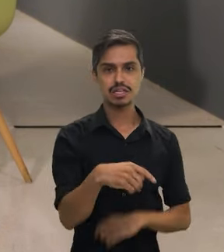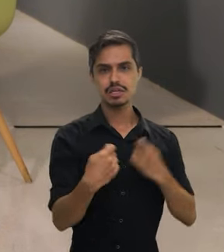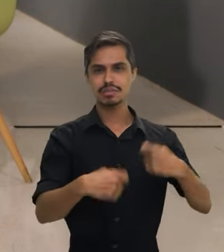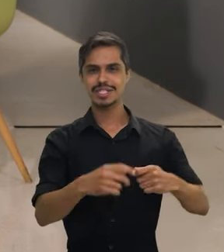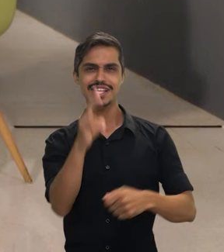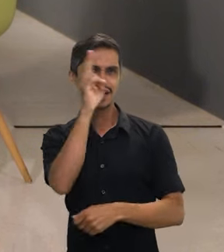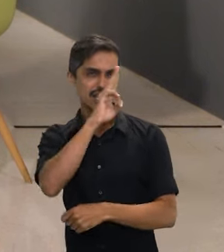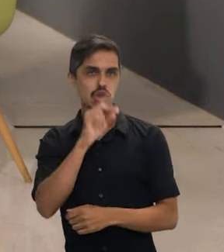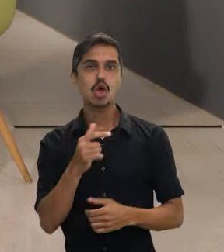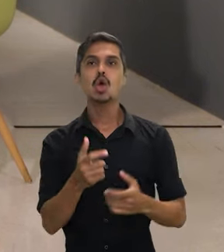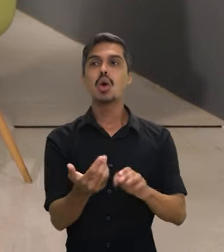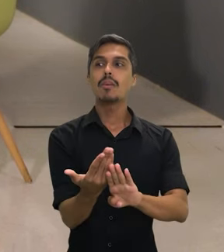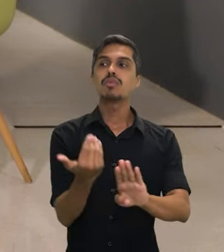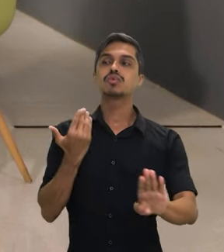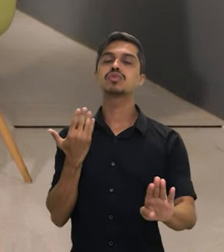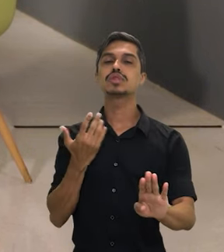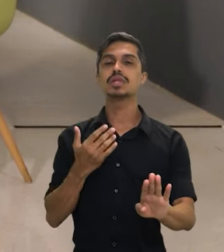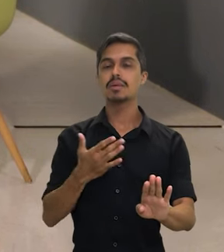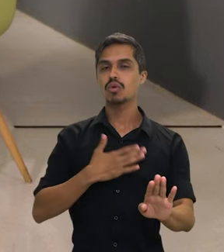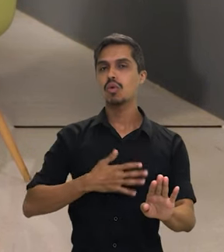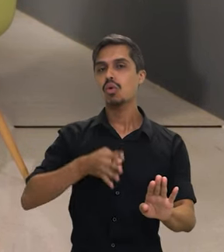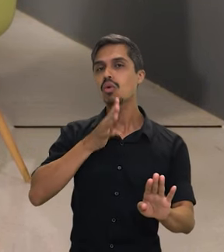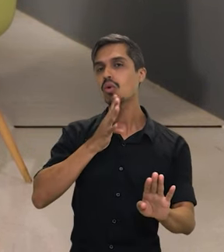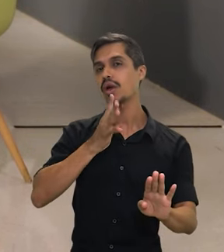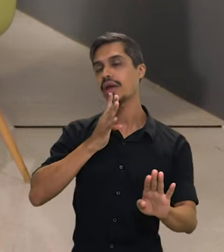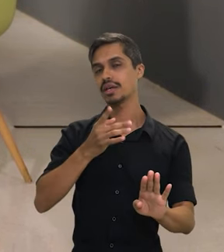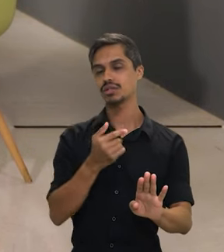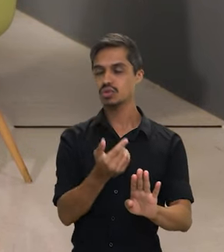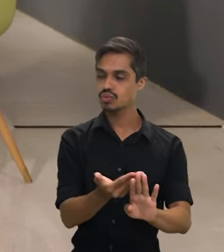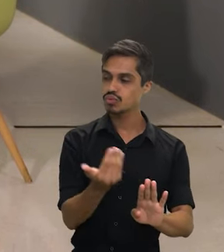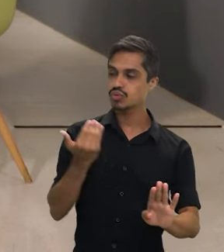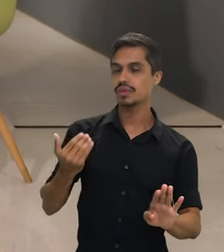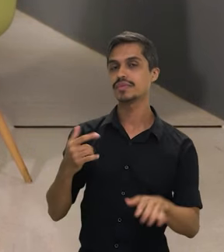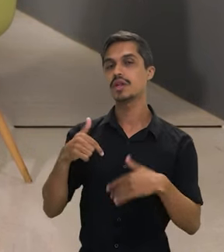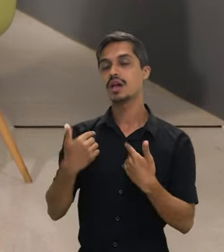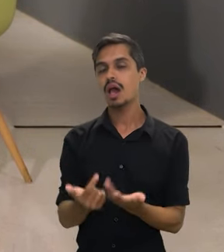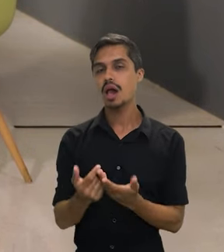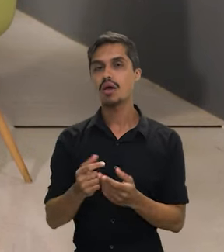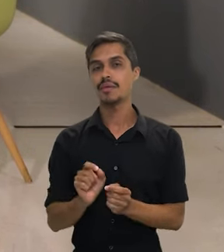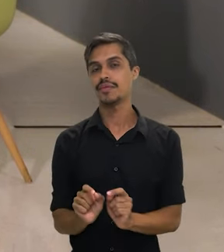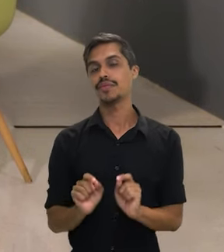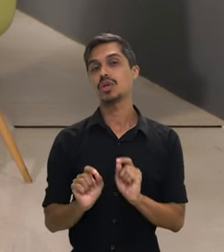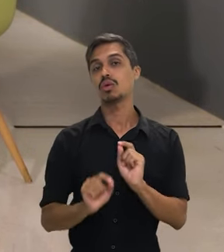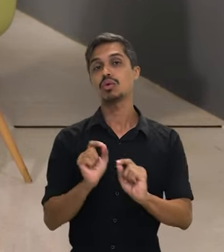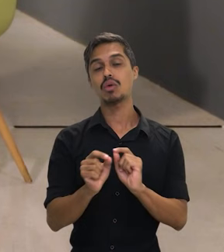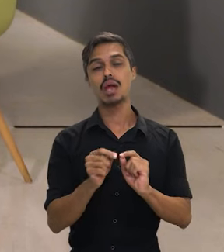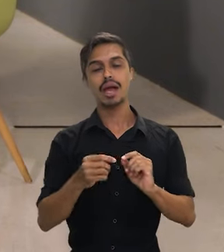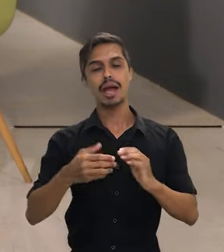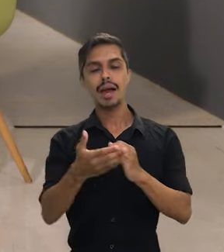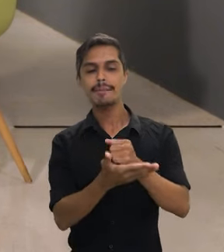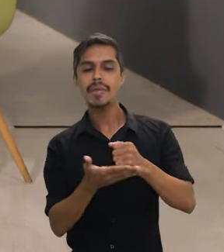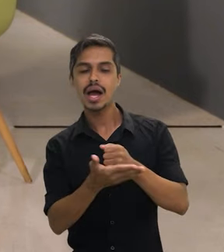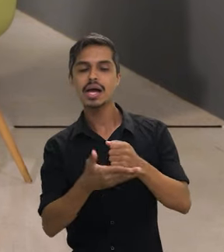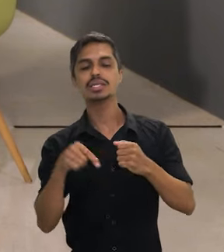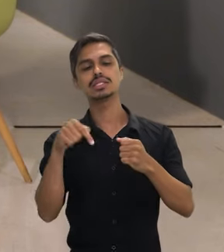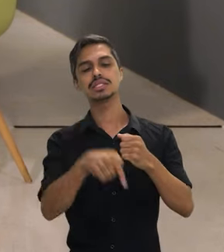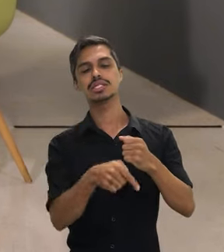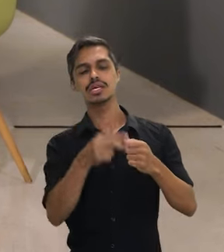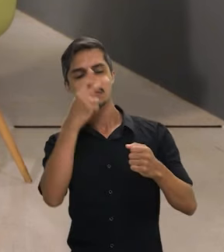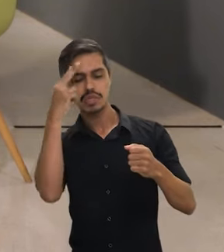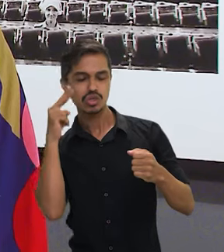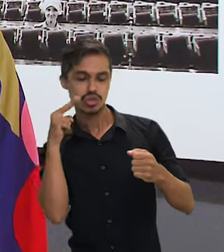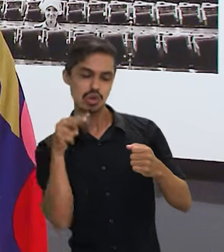entender, lembrar sempre de onde vem, precisa entender quem é que mais precisa, precisa entender quem está na base da pirâmide, quem está